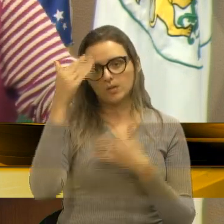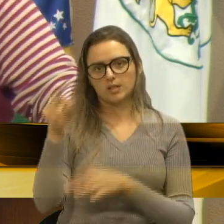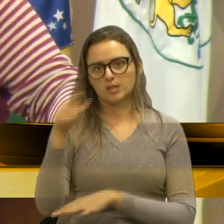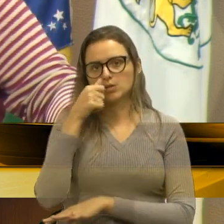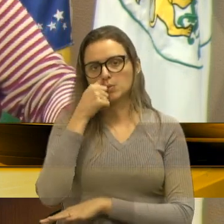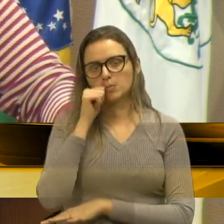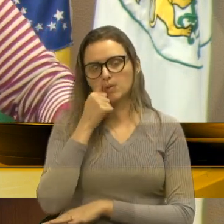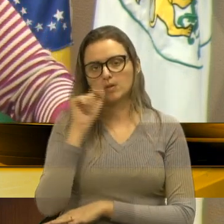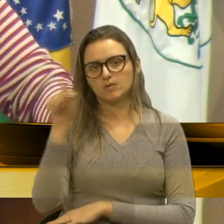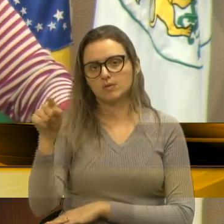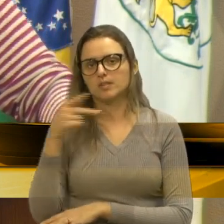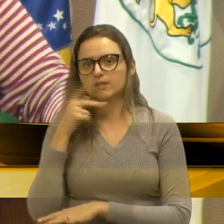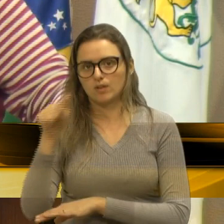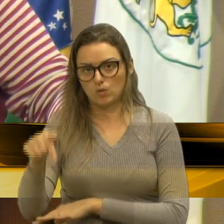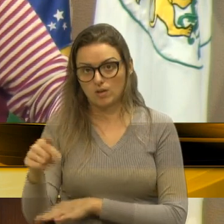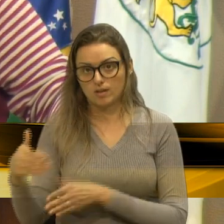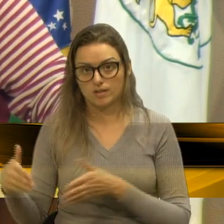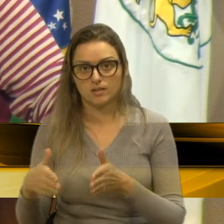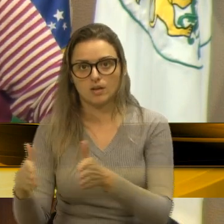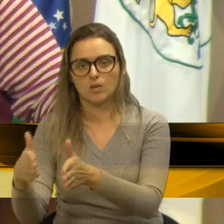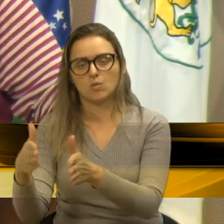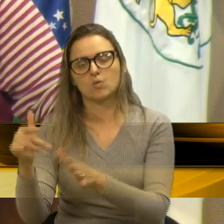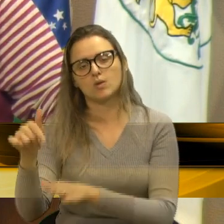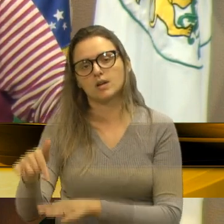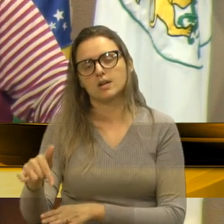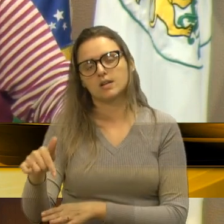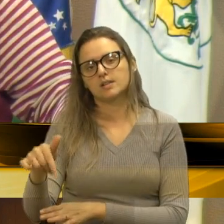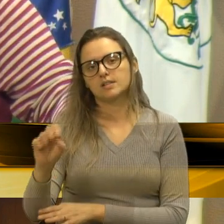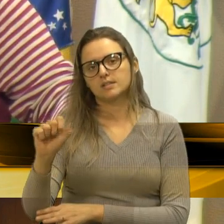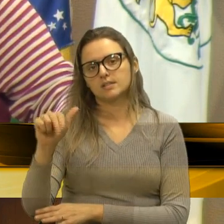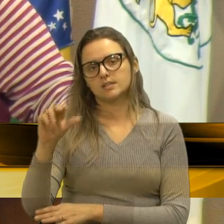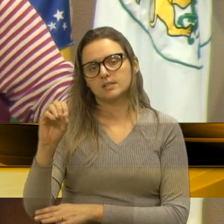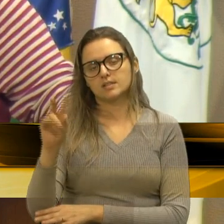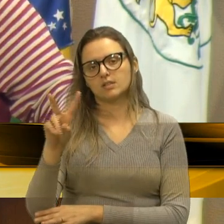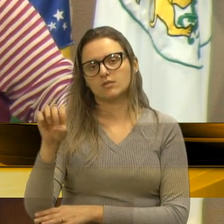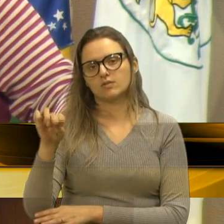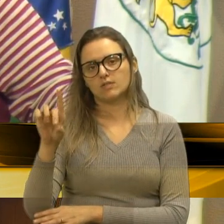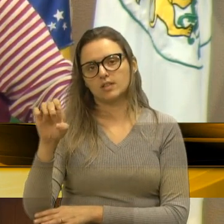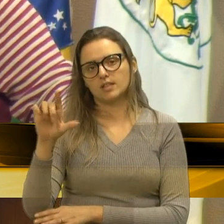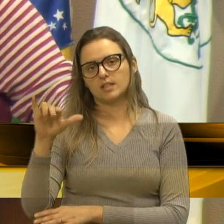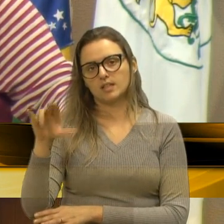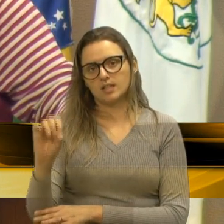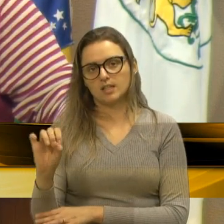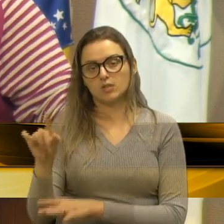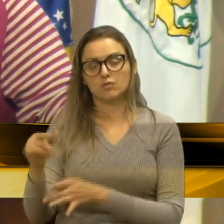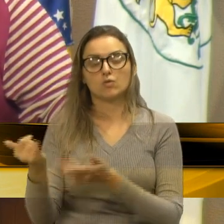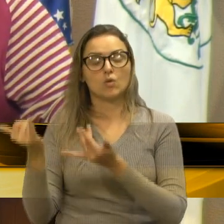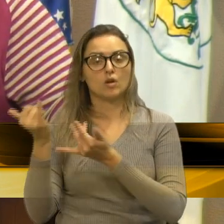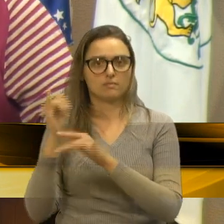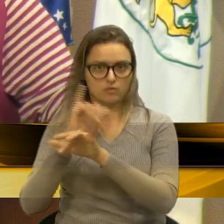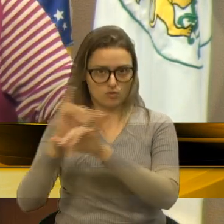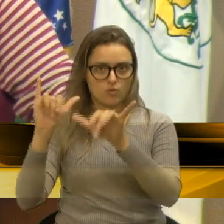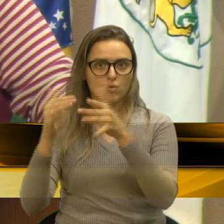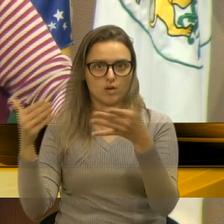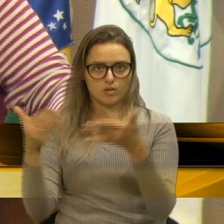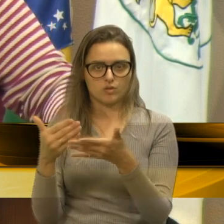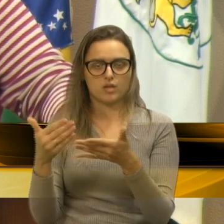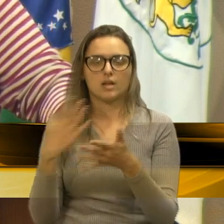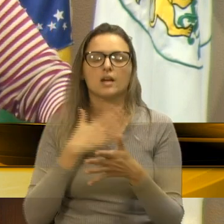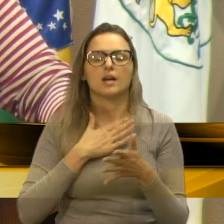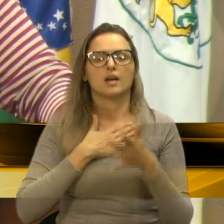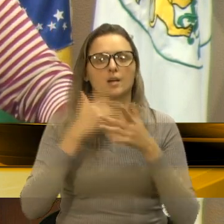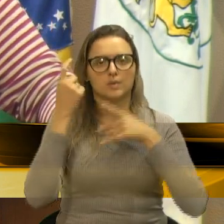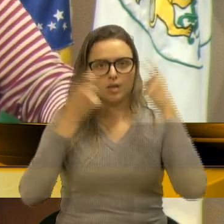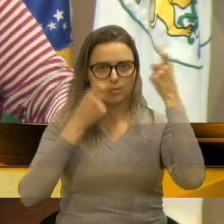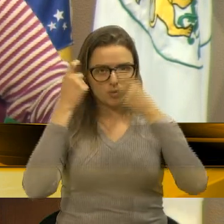a senhora falou da São Vedenino, que hoje estaria aqui, isso está confirmado pela imprensa. Então, a minha preocupação